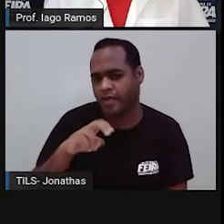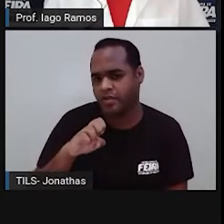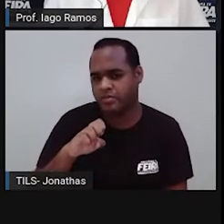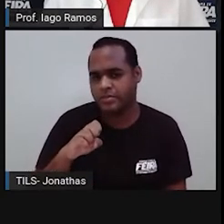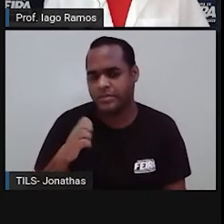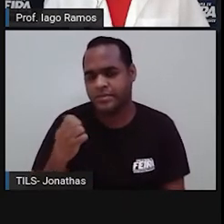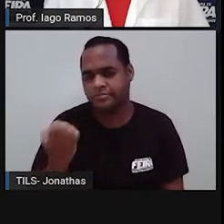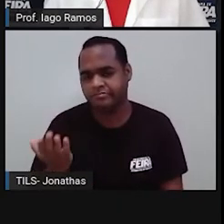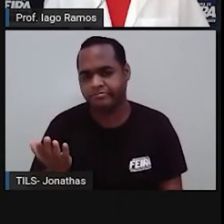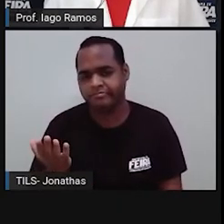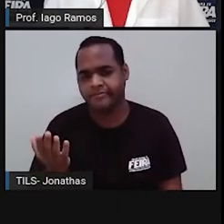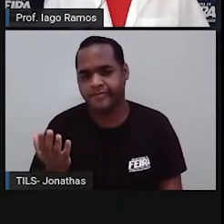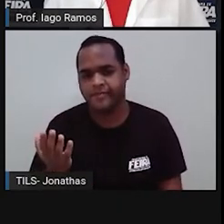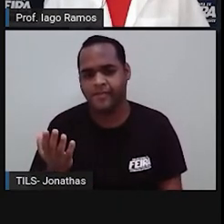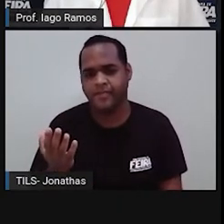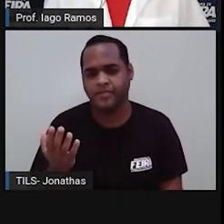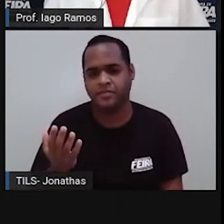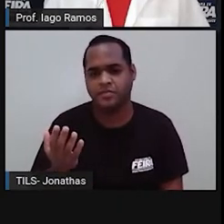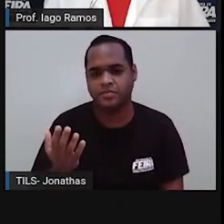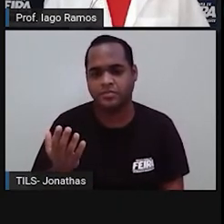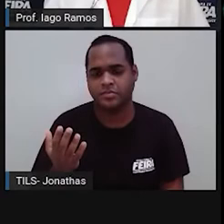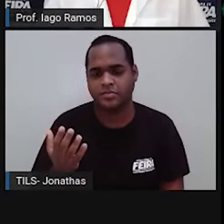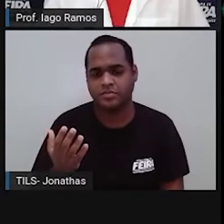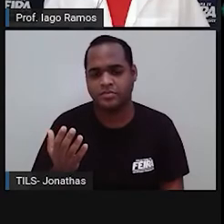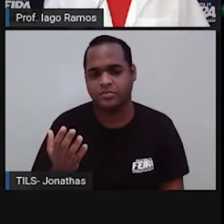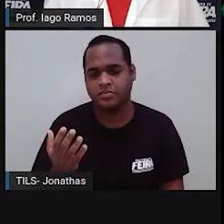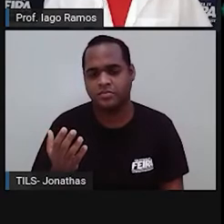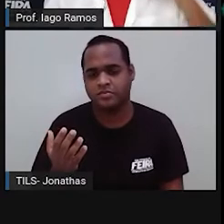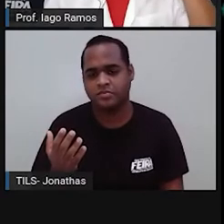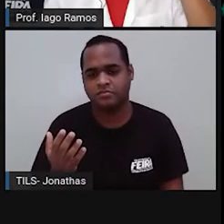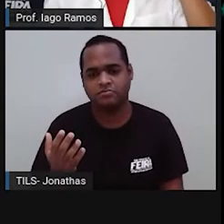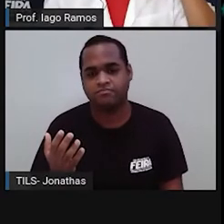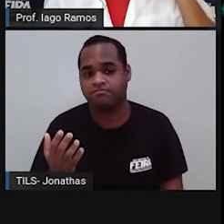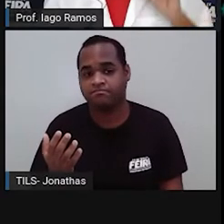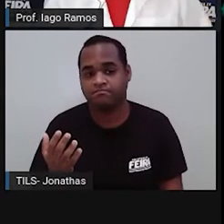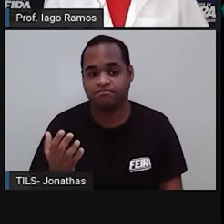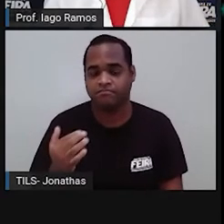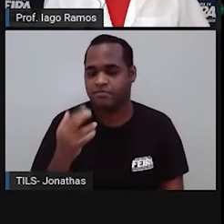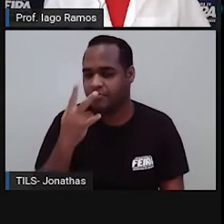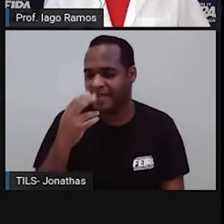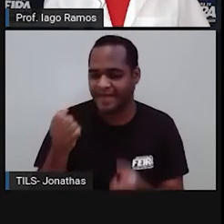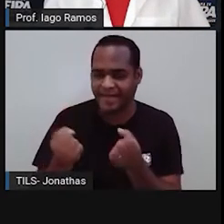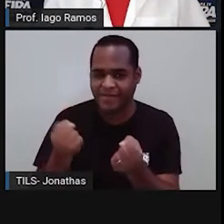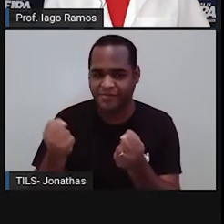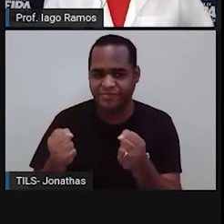É o cone? Cone? Lembra aí do conezinho de trânsito?